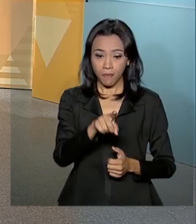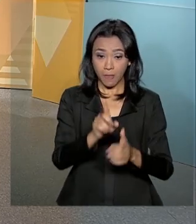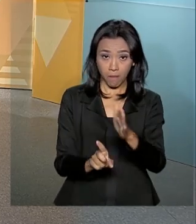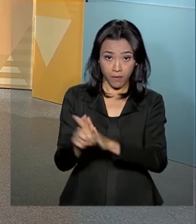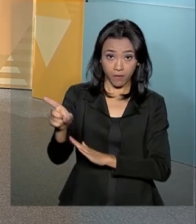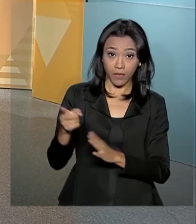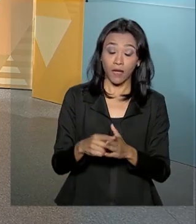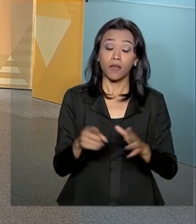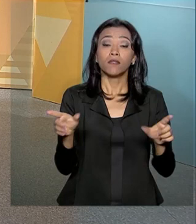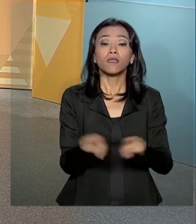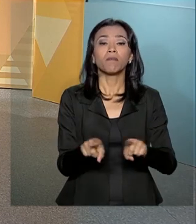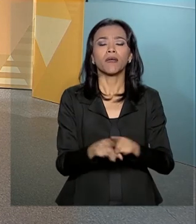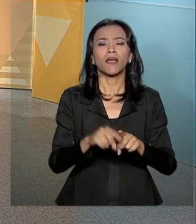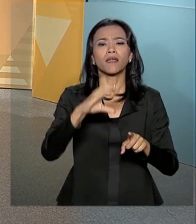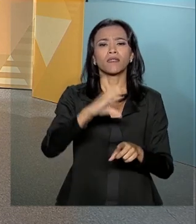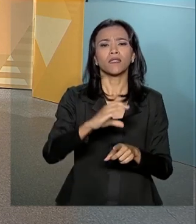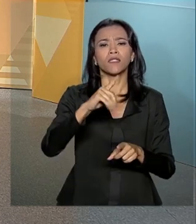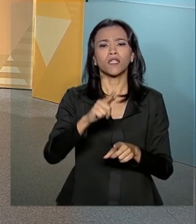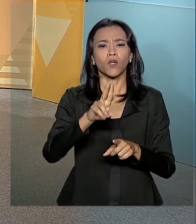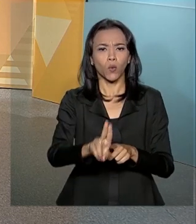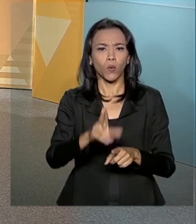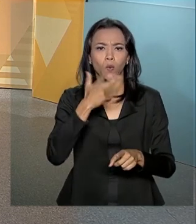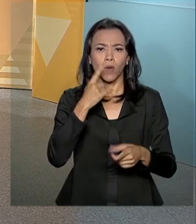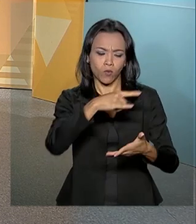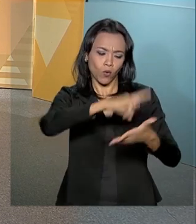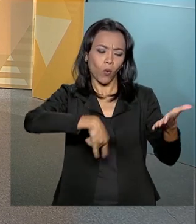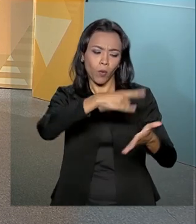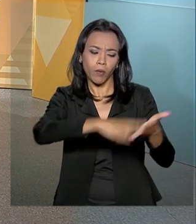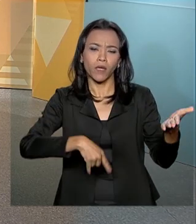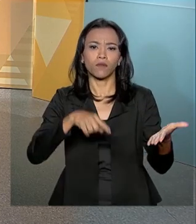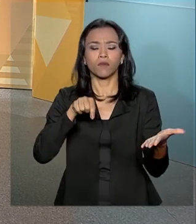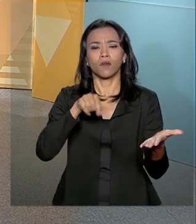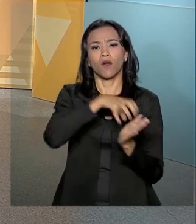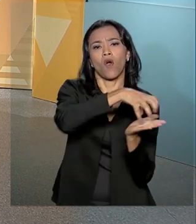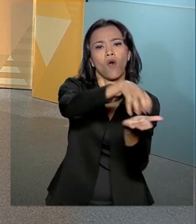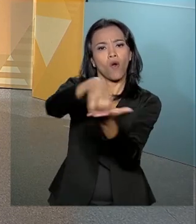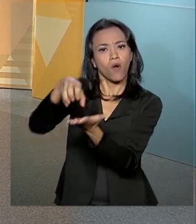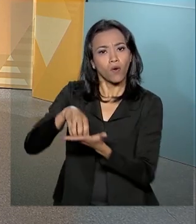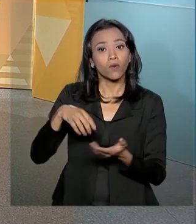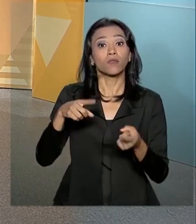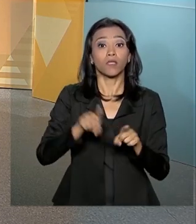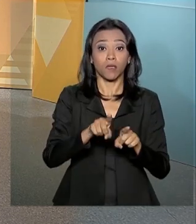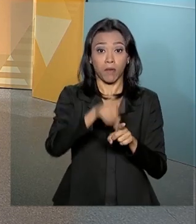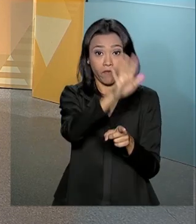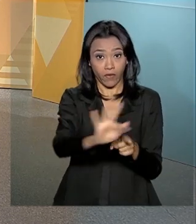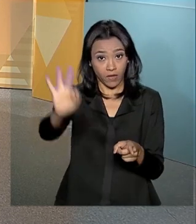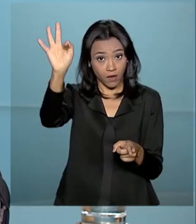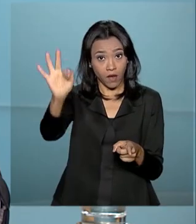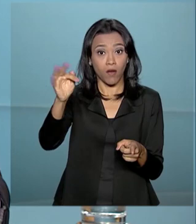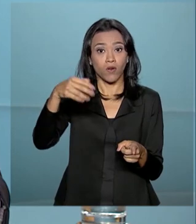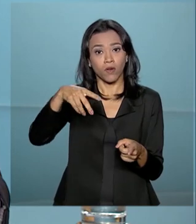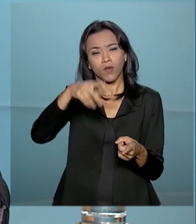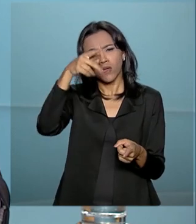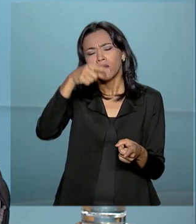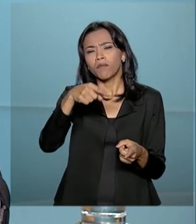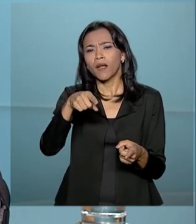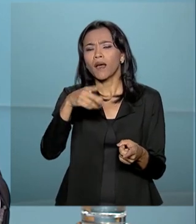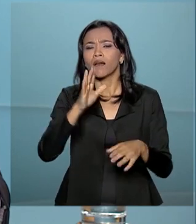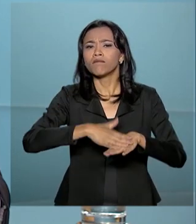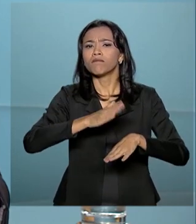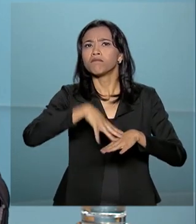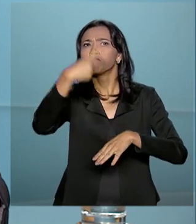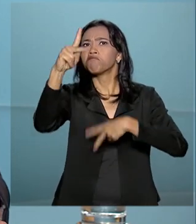CGU também determinou por meio de portaria que órgãos e entidades federais elaborem seus respectivos planos de integridade, inclusive